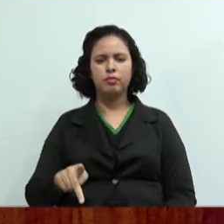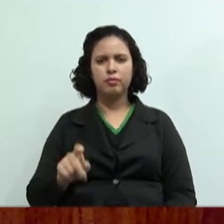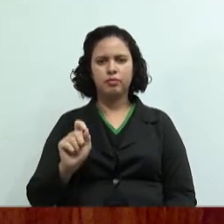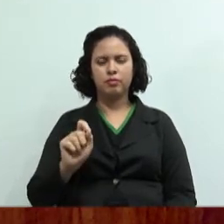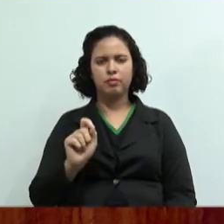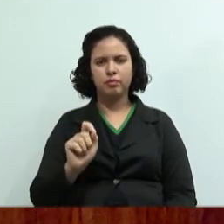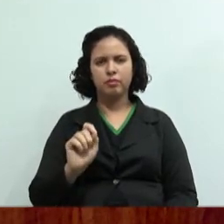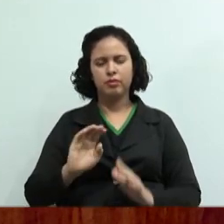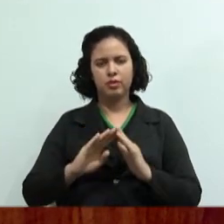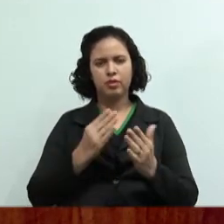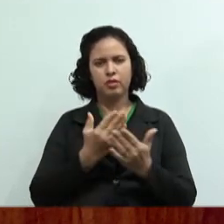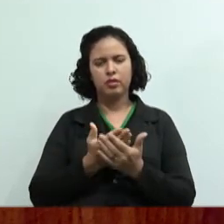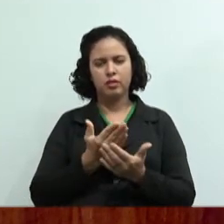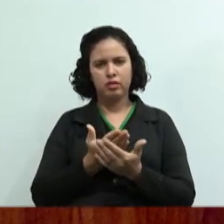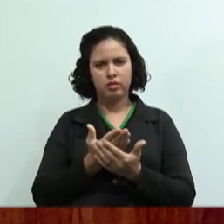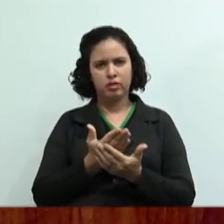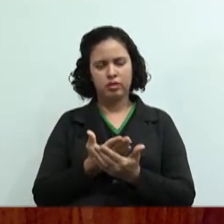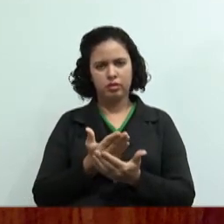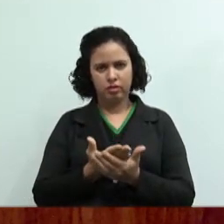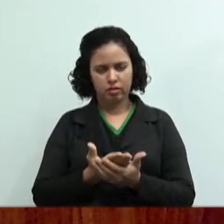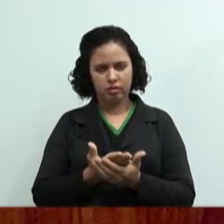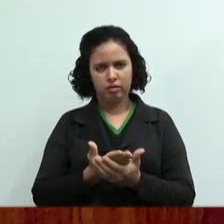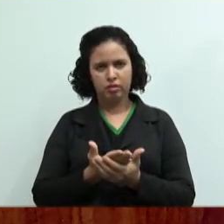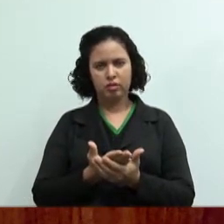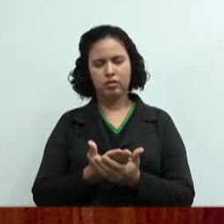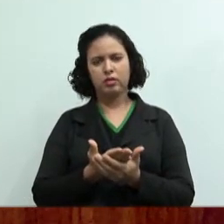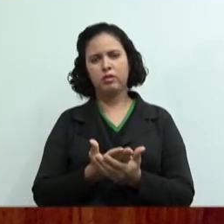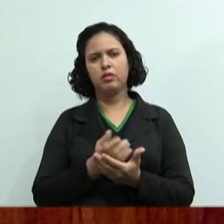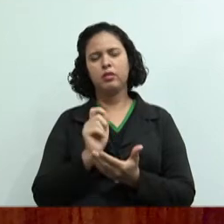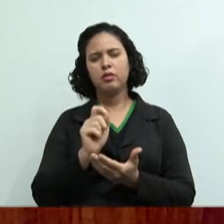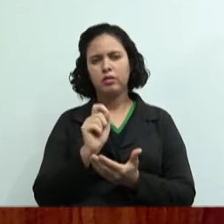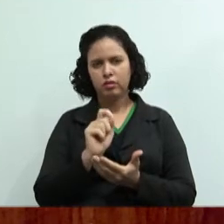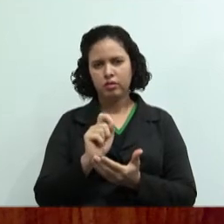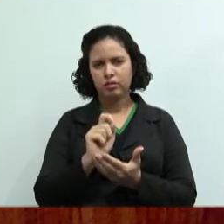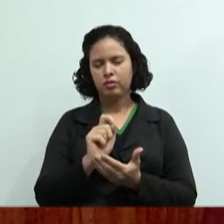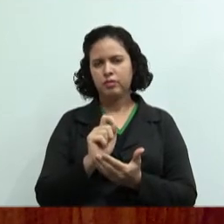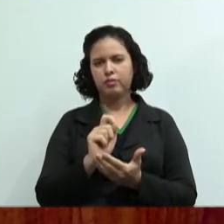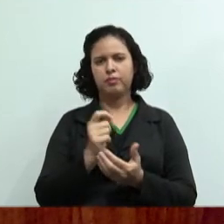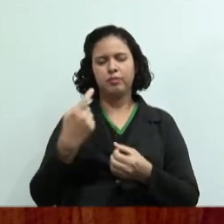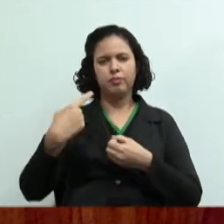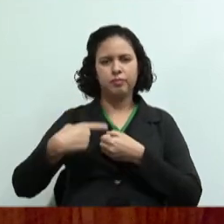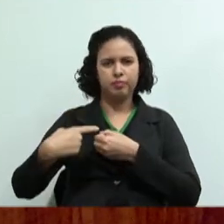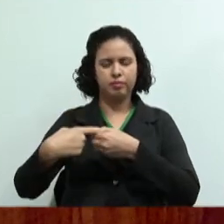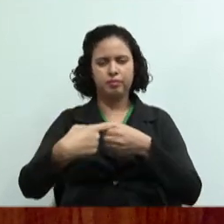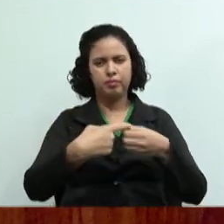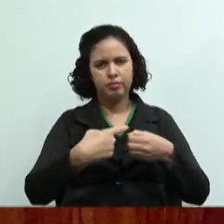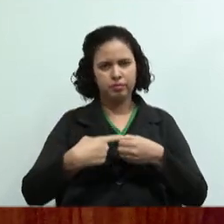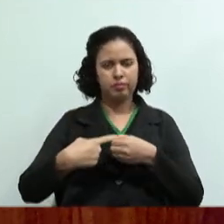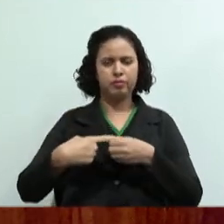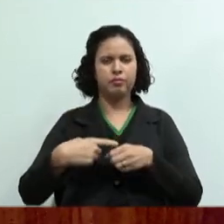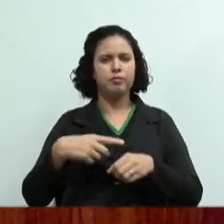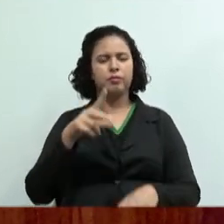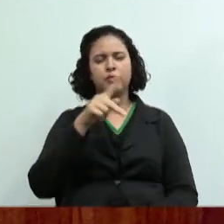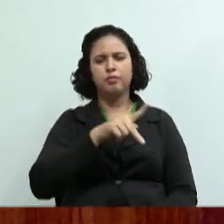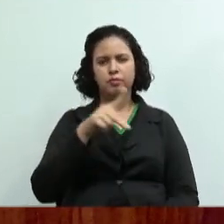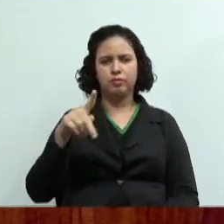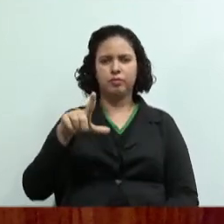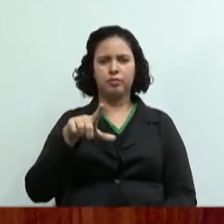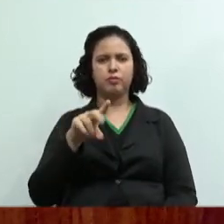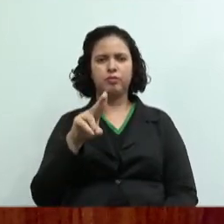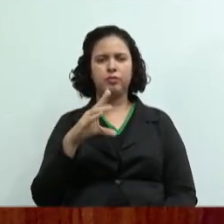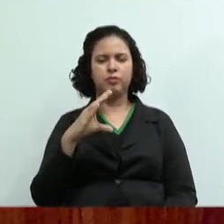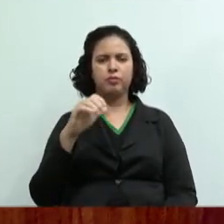A escola Rute Rocha, distrito Rio Branco, município de Campo Novo de Rondônia. Professor Lucas, um abraço para todos os alunos que estão